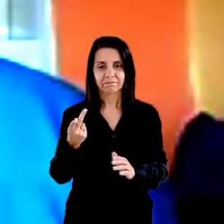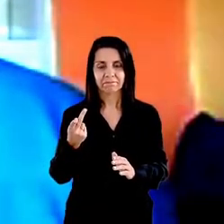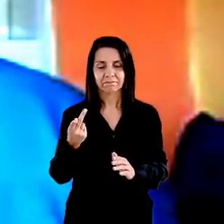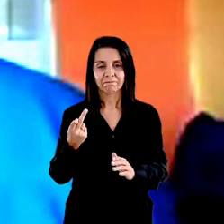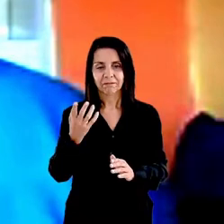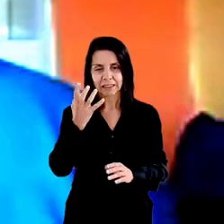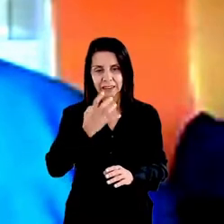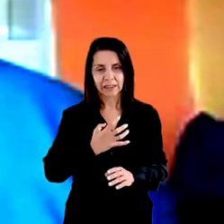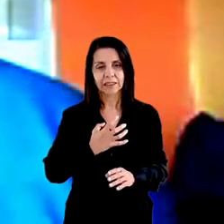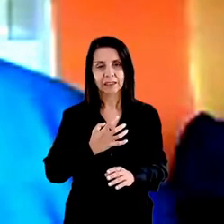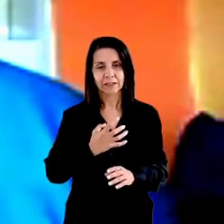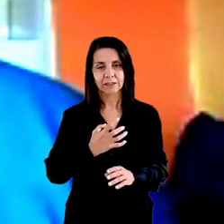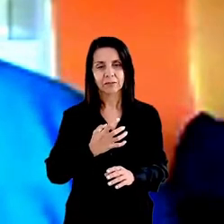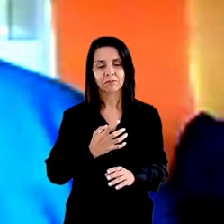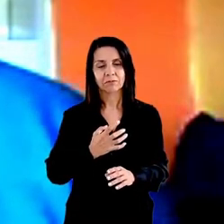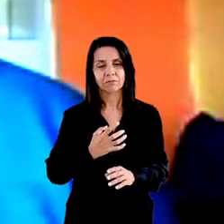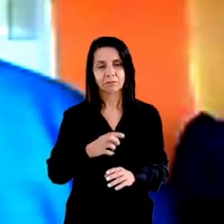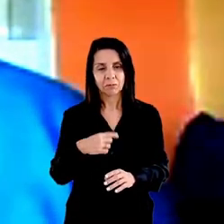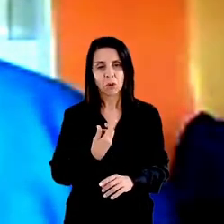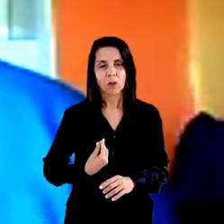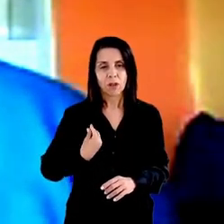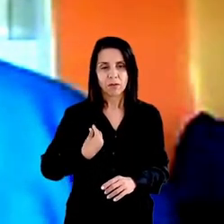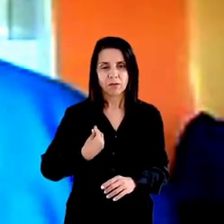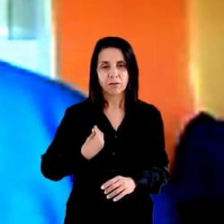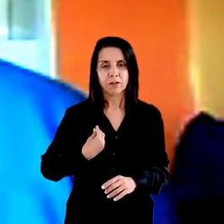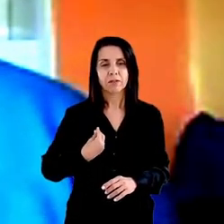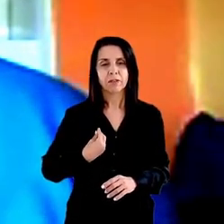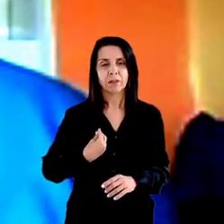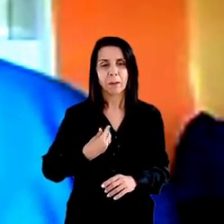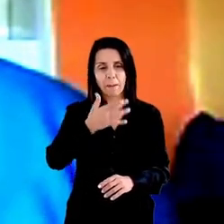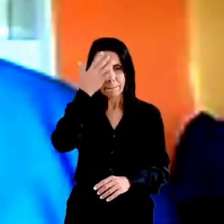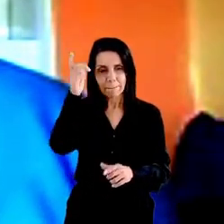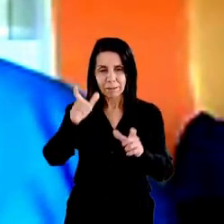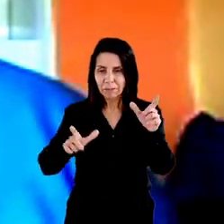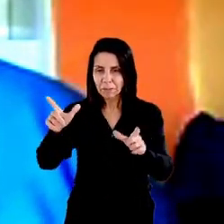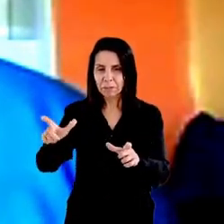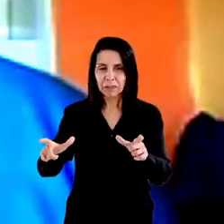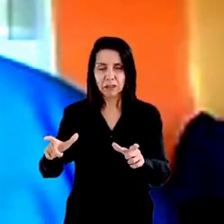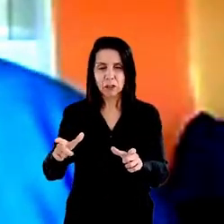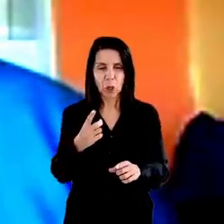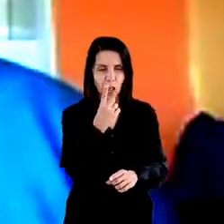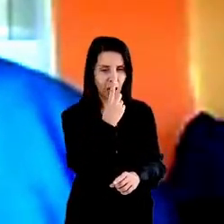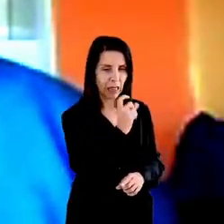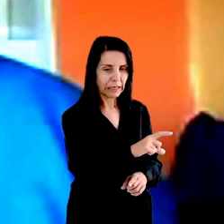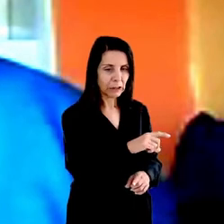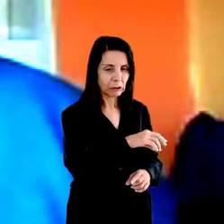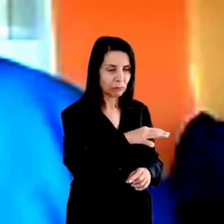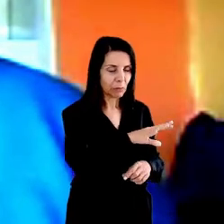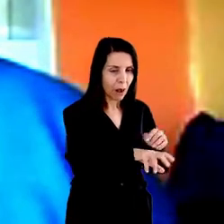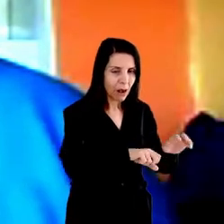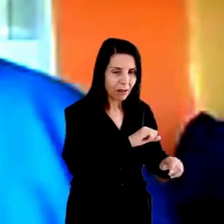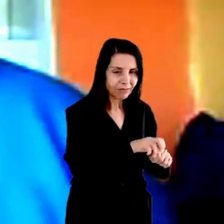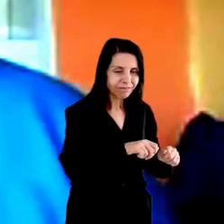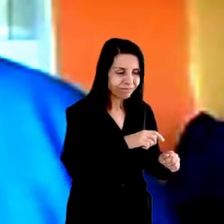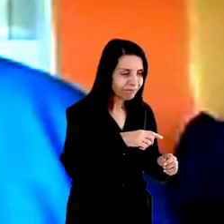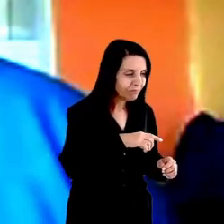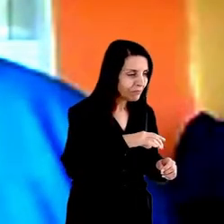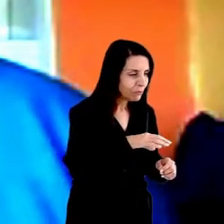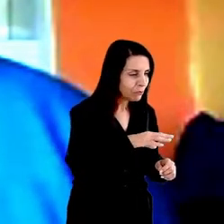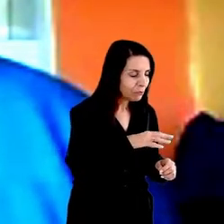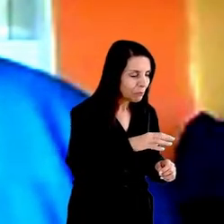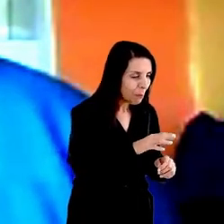Horizonte, nós já vivemos um cenário de novamente ver pessoas revirando as latas de lixo, autorizadas, como disse o doutor aí,